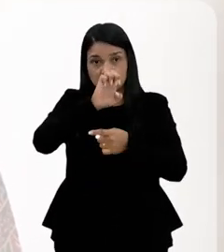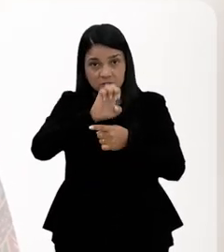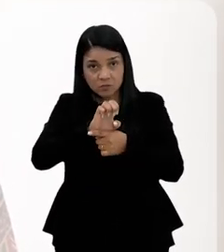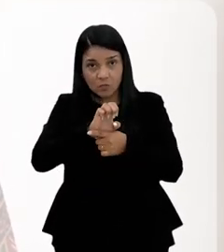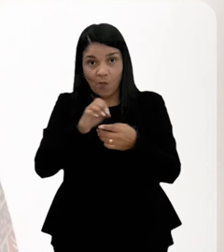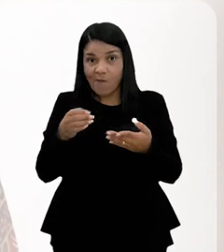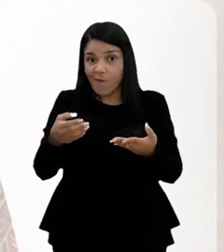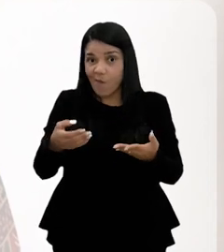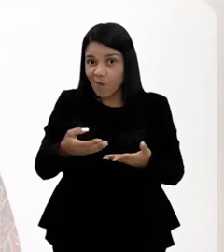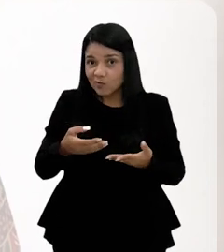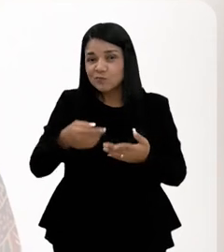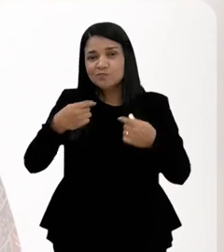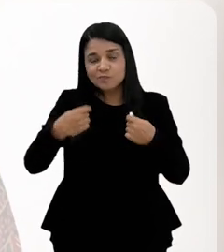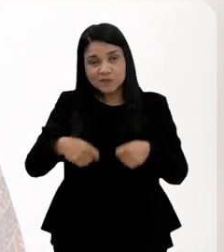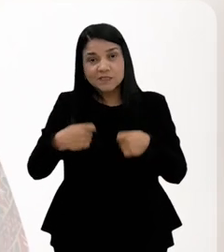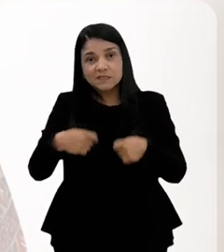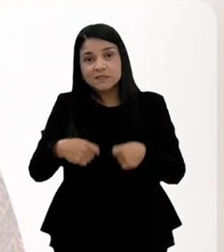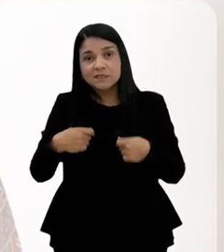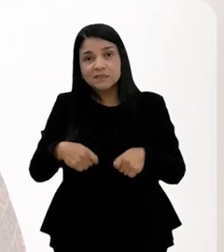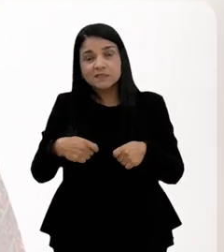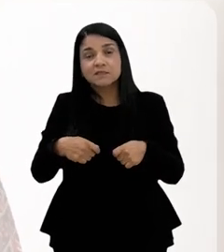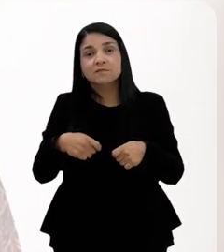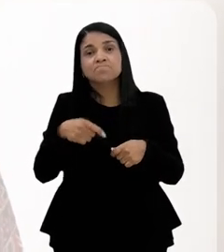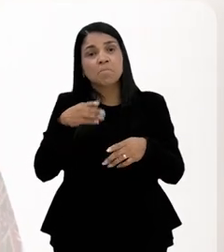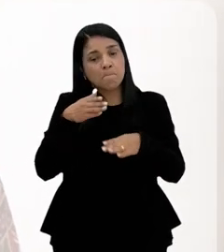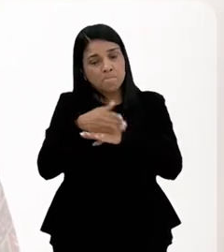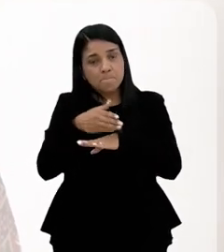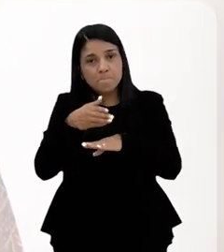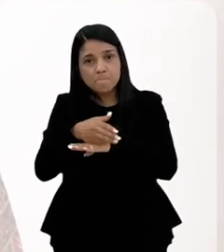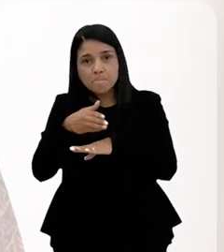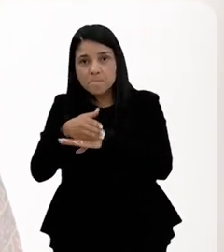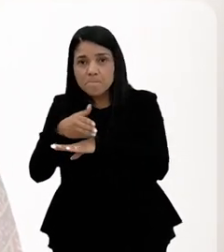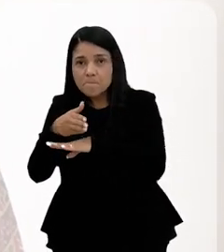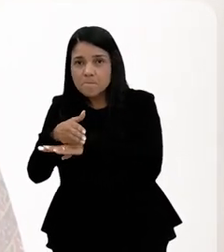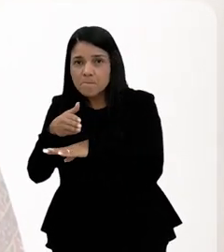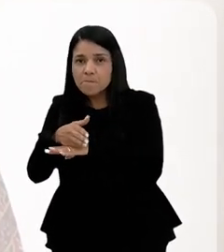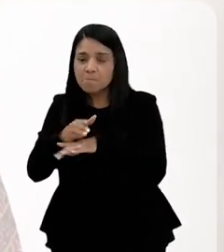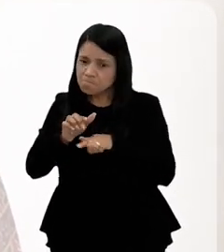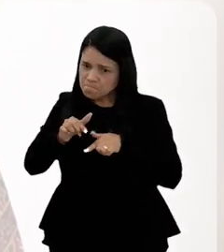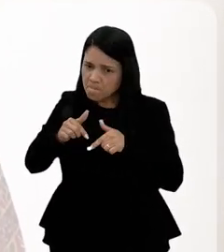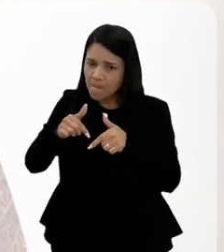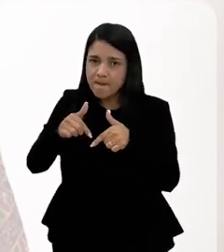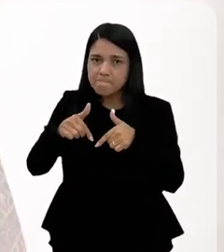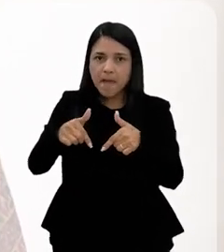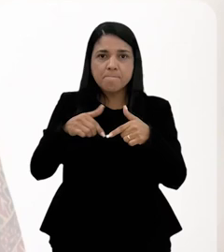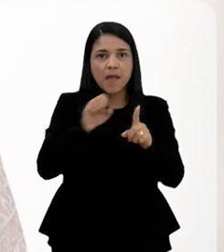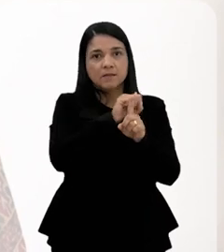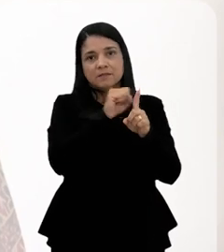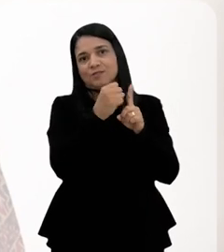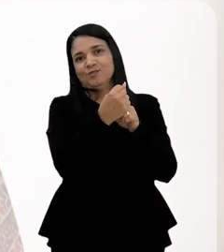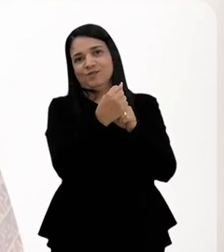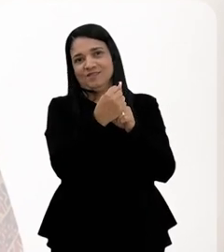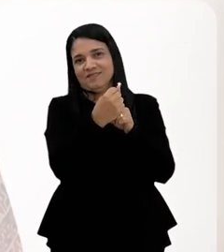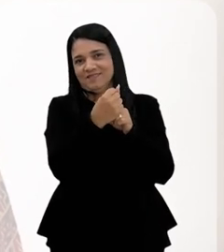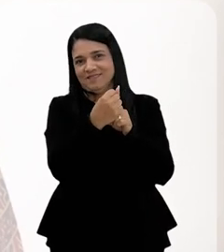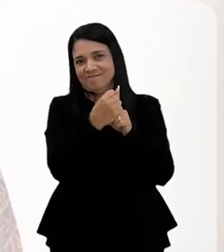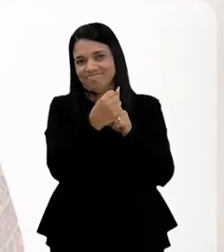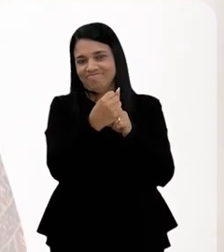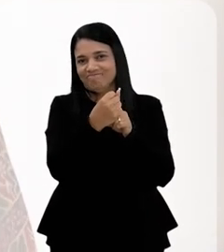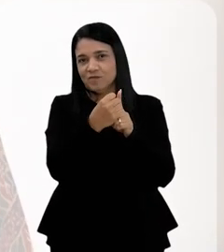Conselho Estadual, hoje, ele prescinde também da participação, de uma participação mais efetiva da sociedade.